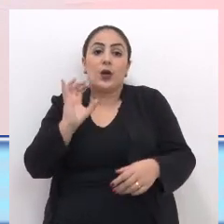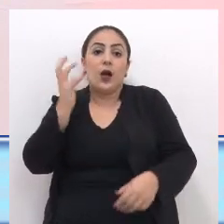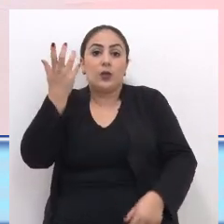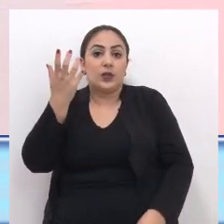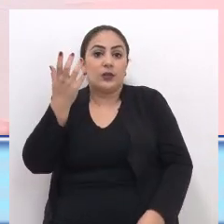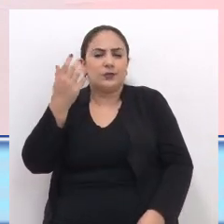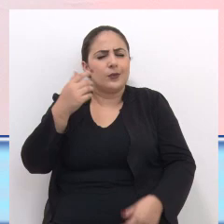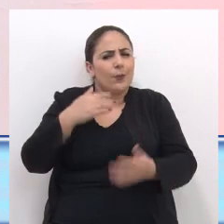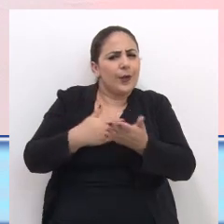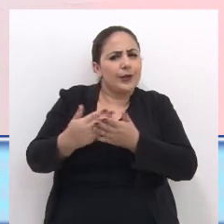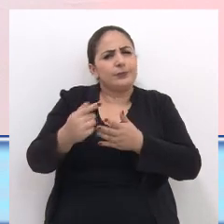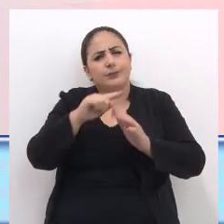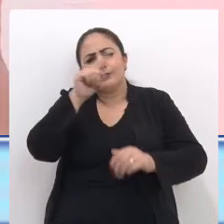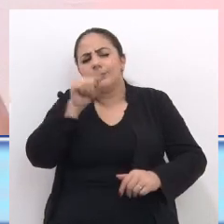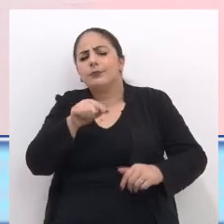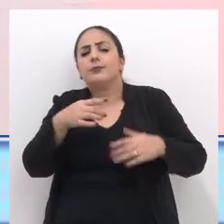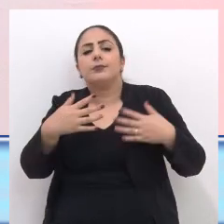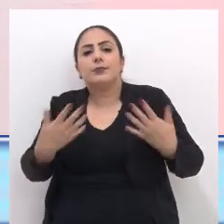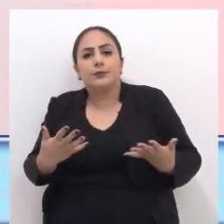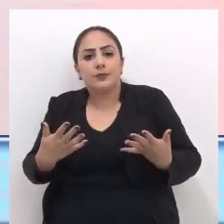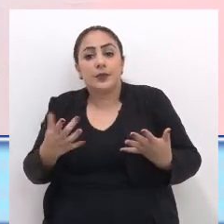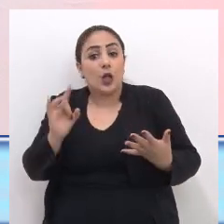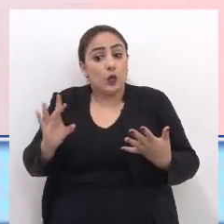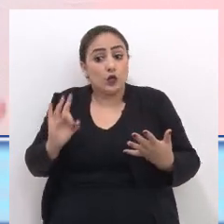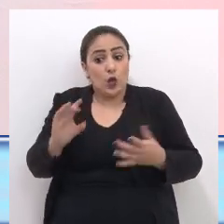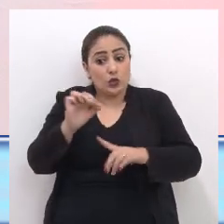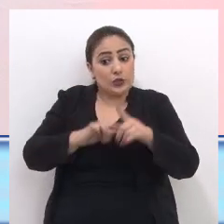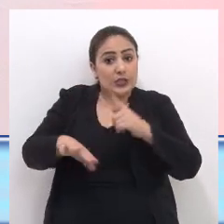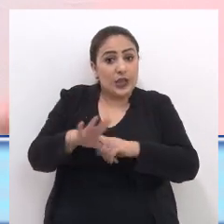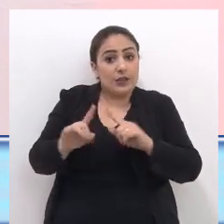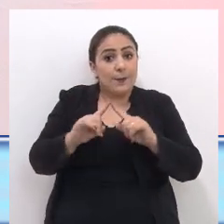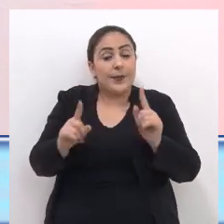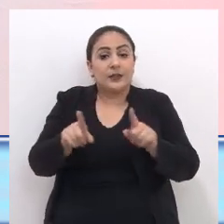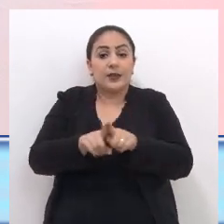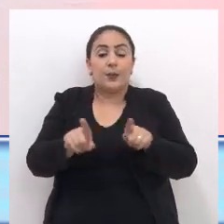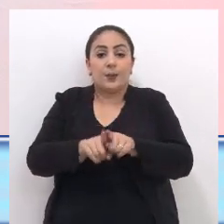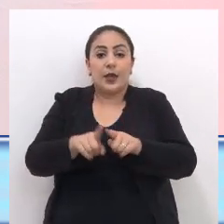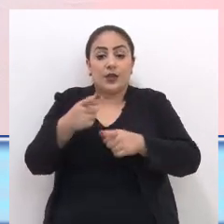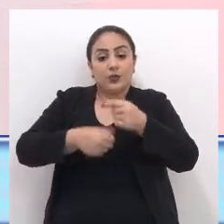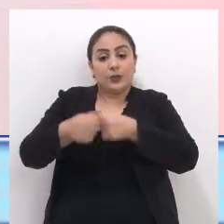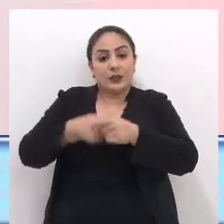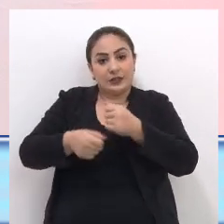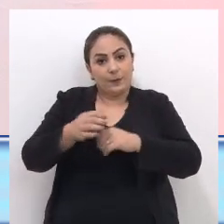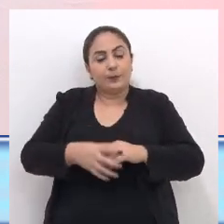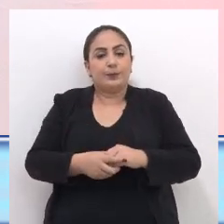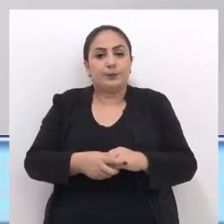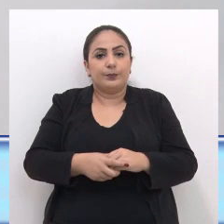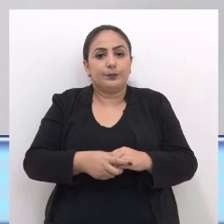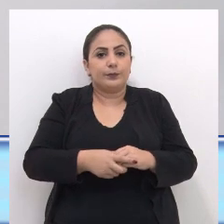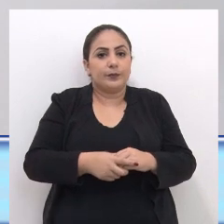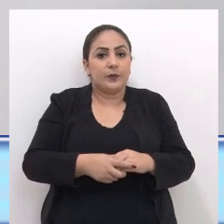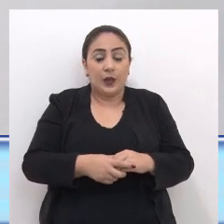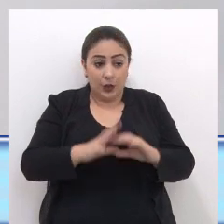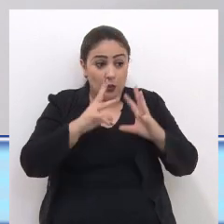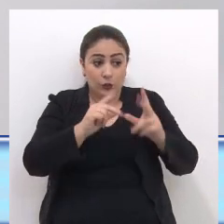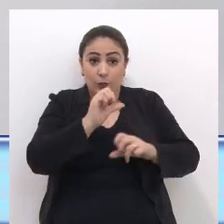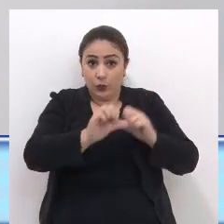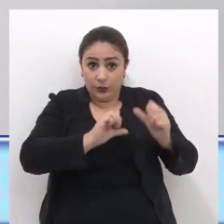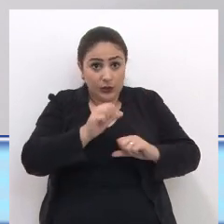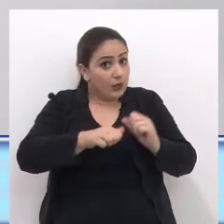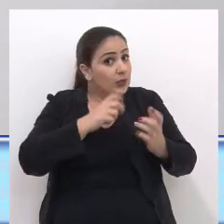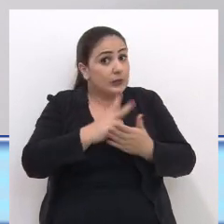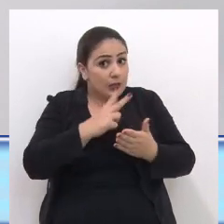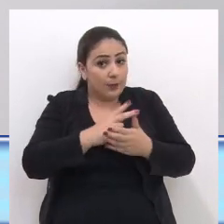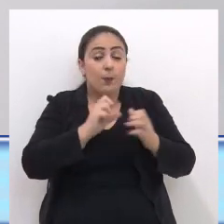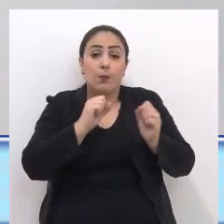acaba Sendo questionada Por Não só socialmente Mas também Pelas administrações As mudanças Elas